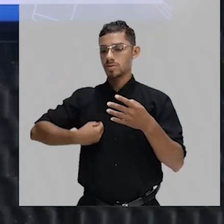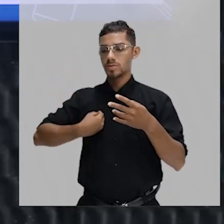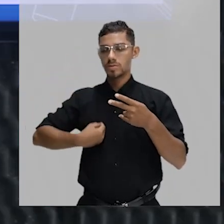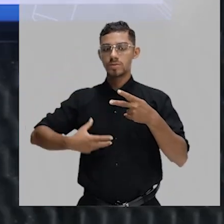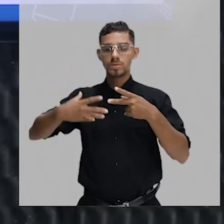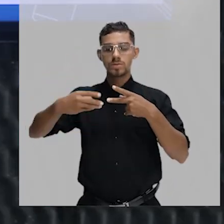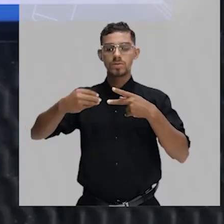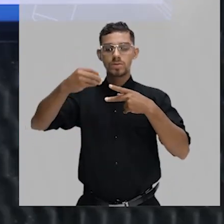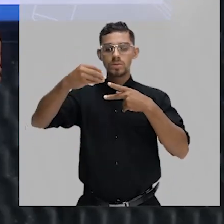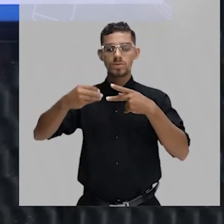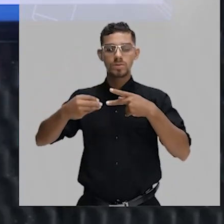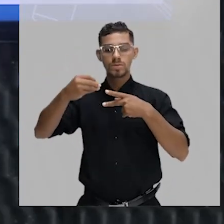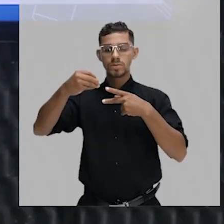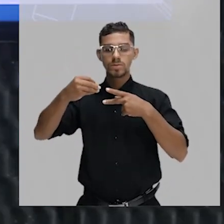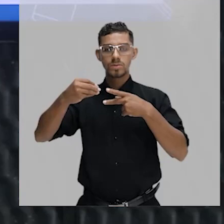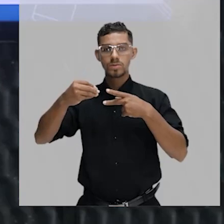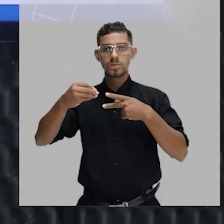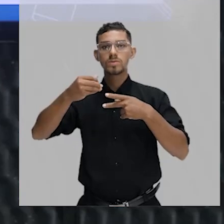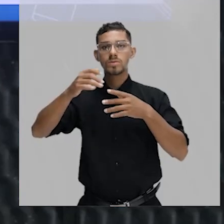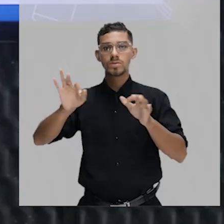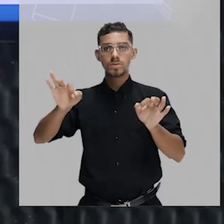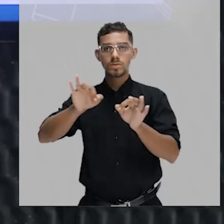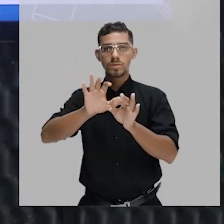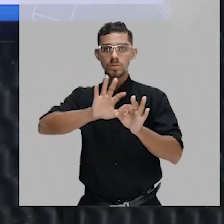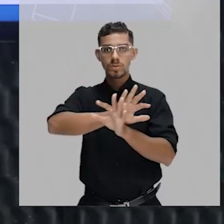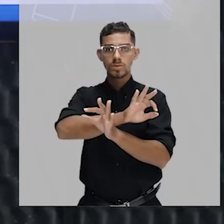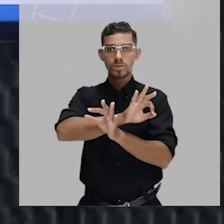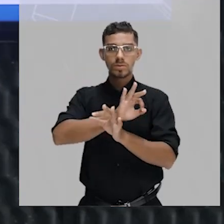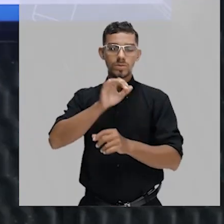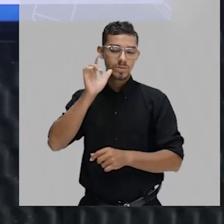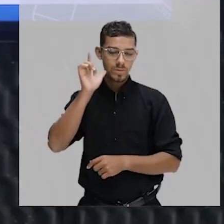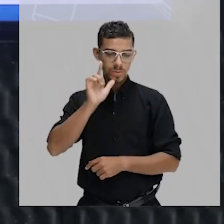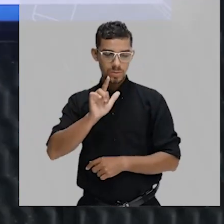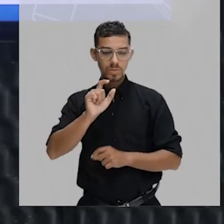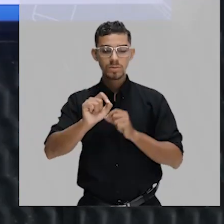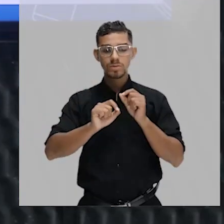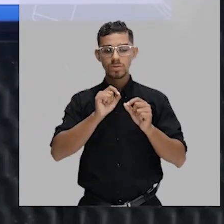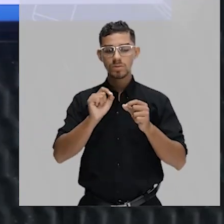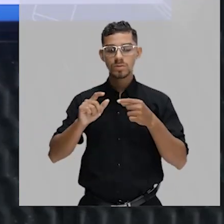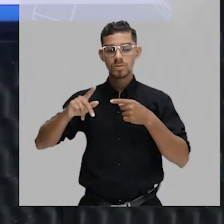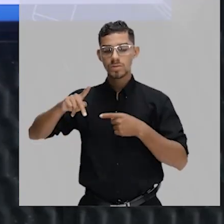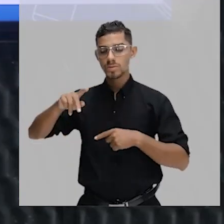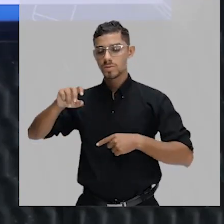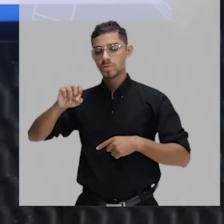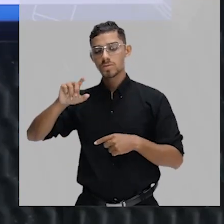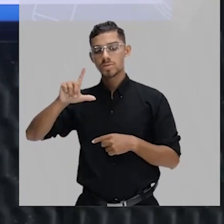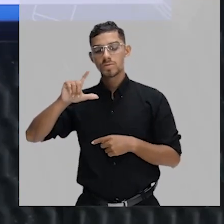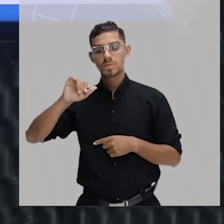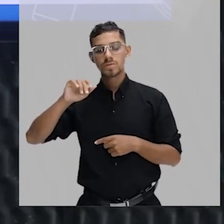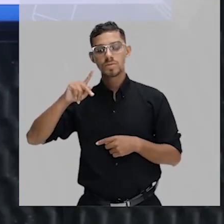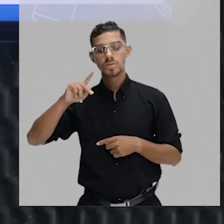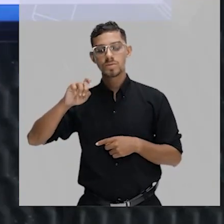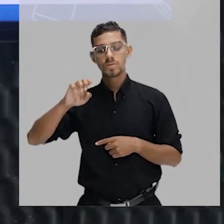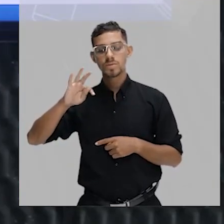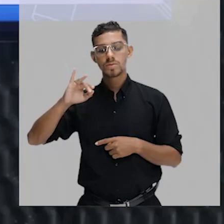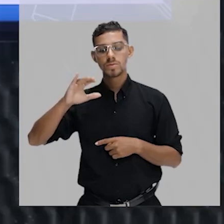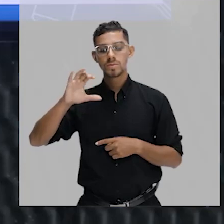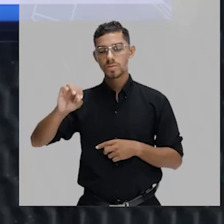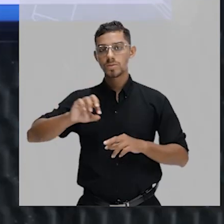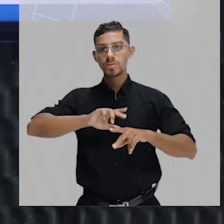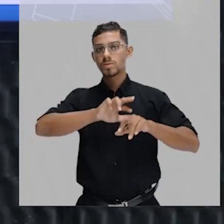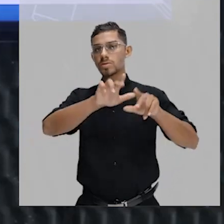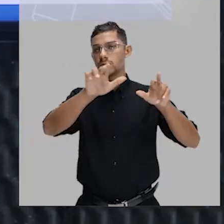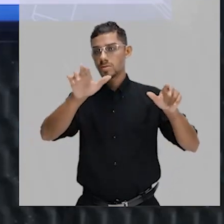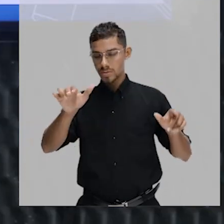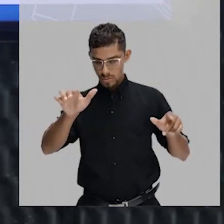Então, no final você vai ter um polipeptídeo. O que é um polipeptídeo? Vários aminoácidos ligados entre si. E esses